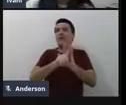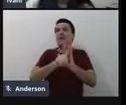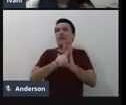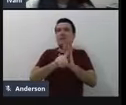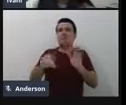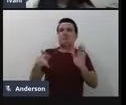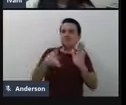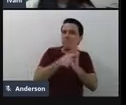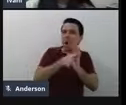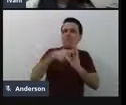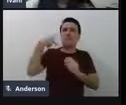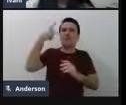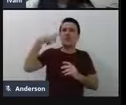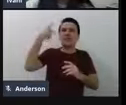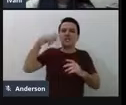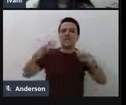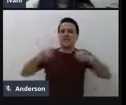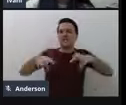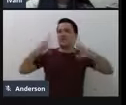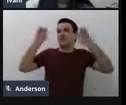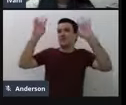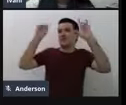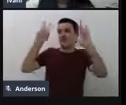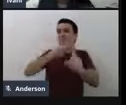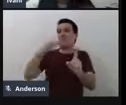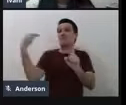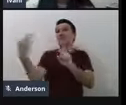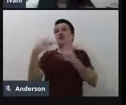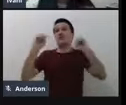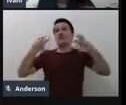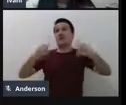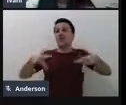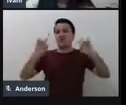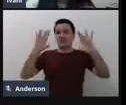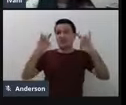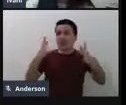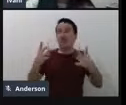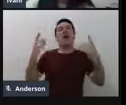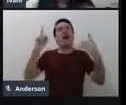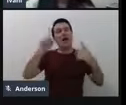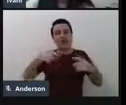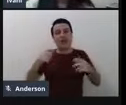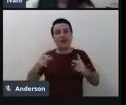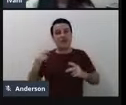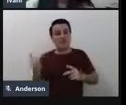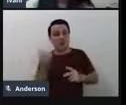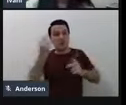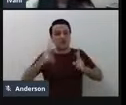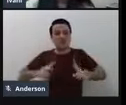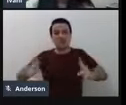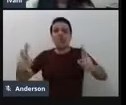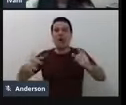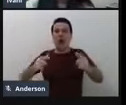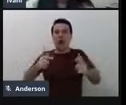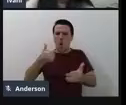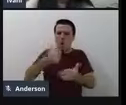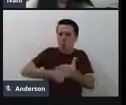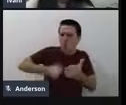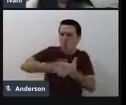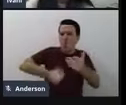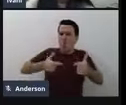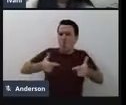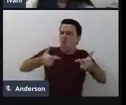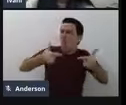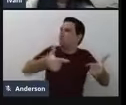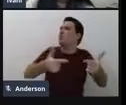inclusiva, que é um documento de extrema importância, pela qual a gente tem que continuar lutando para que ela permaneça, e se amplie,